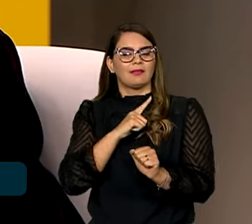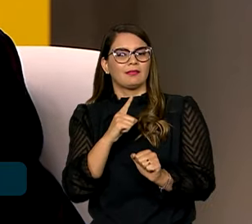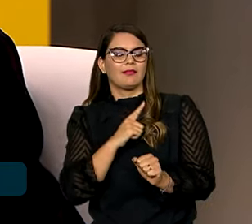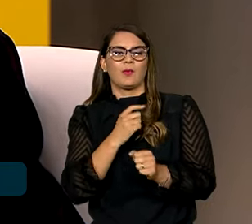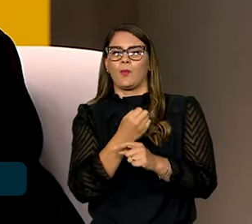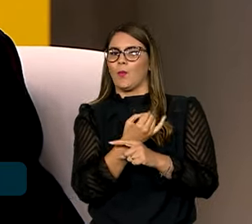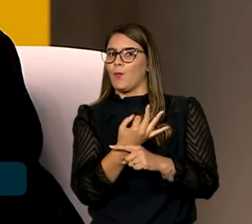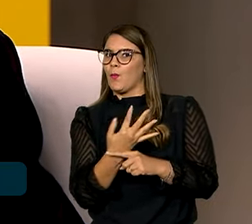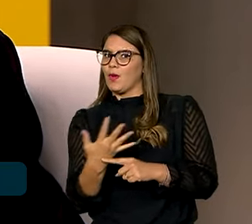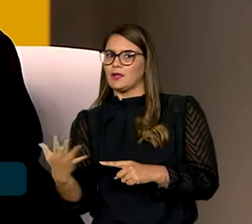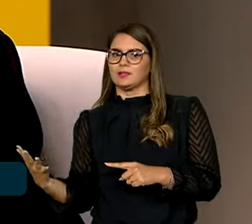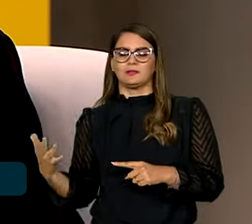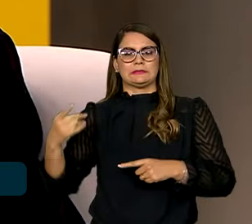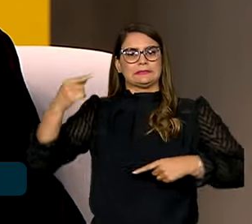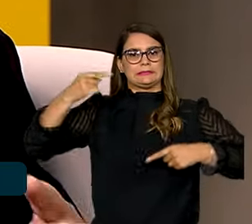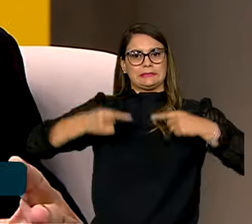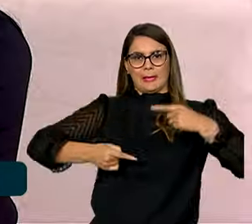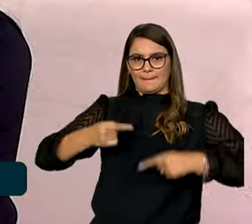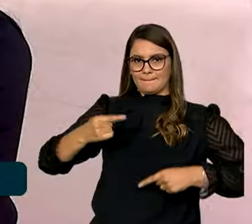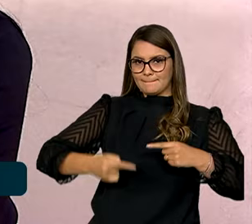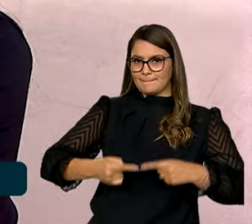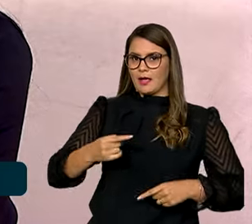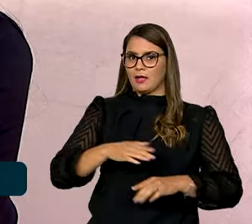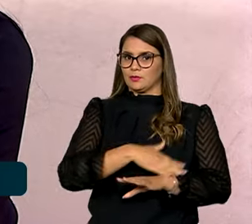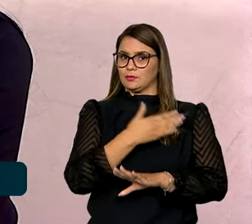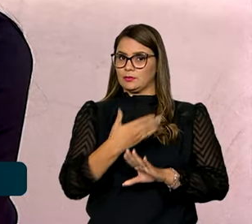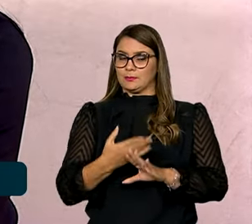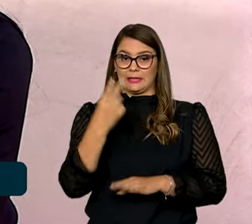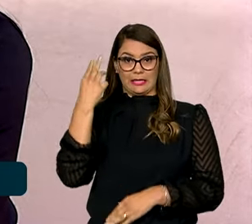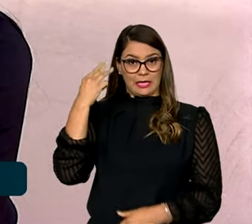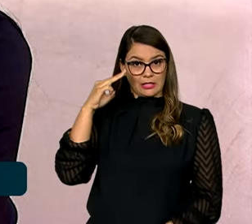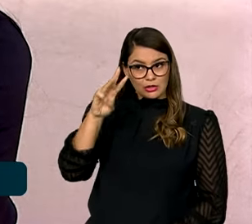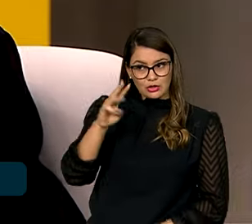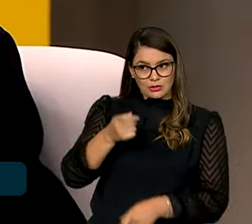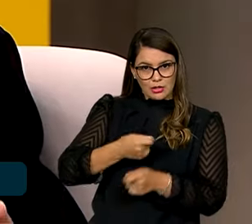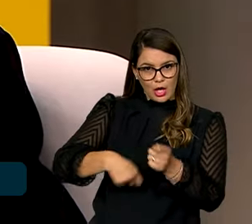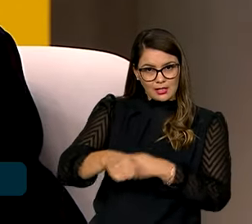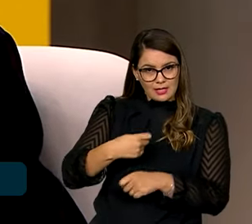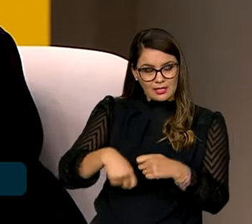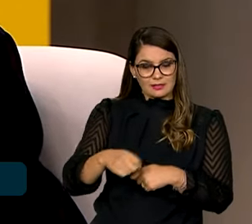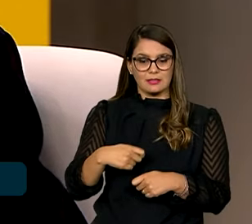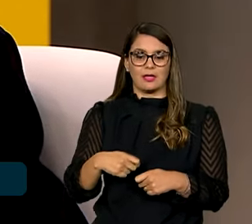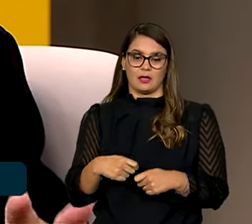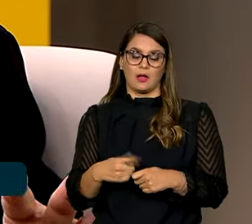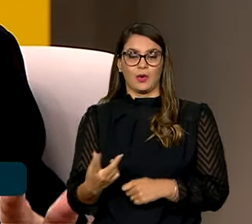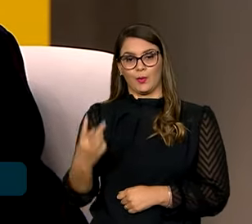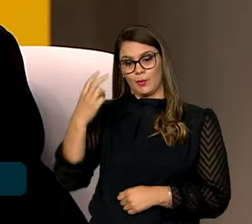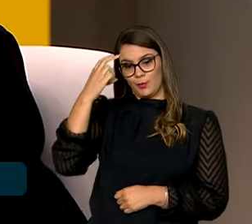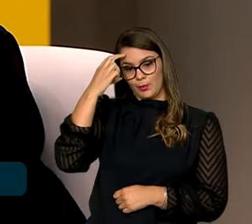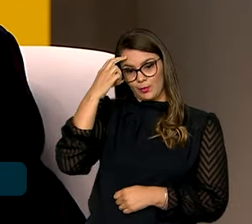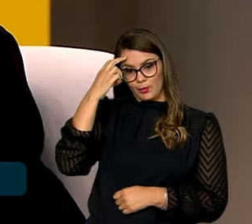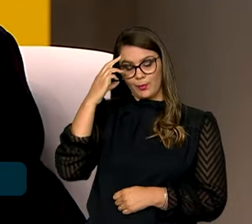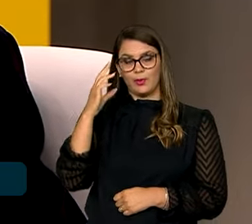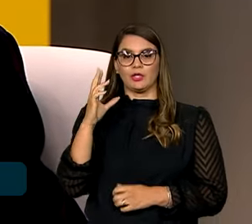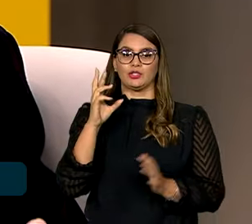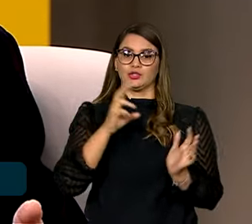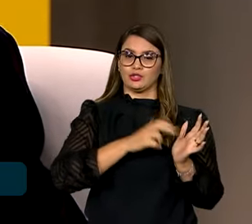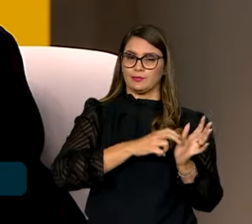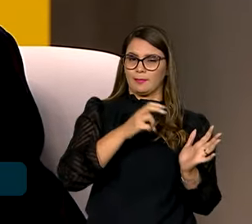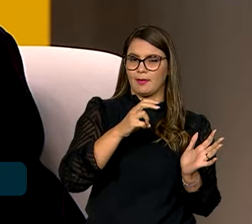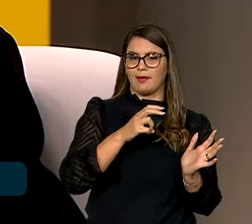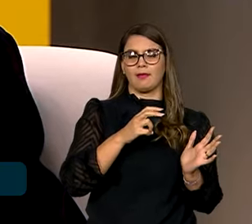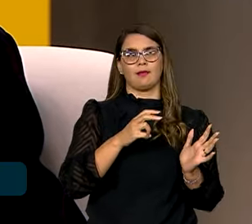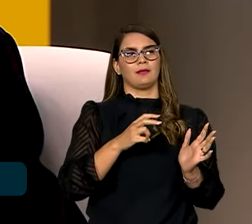ter uma quantidade muito grande de debates durante os três dias de negociação, de negócios de cultura. Na parte da manhã são